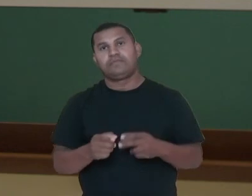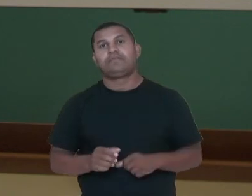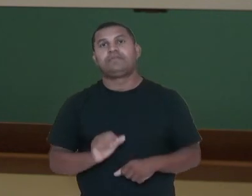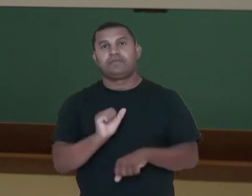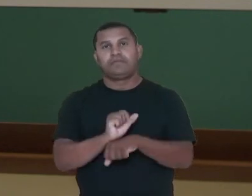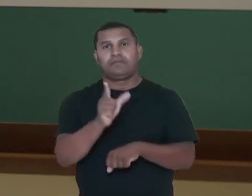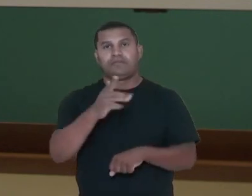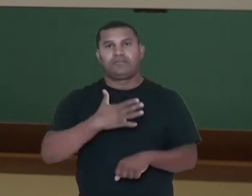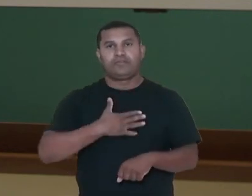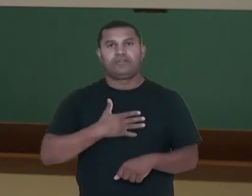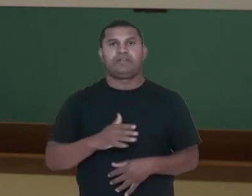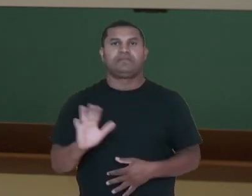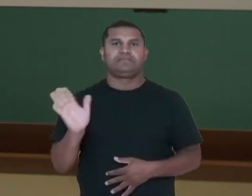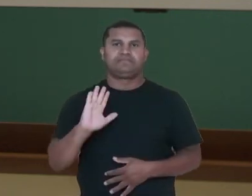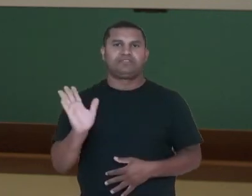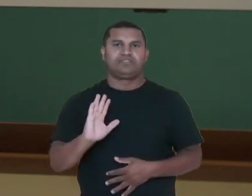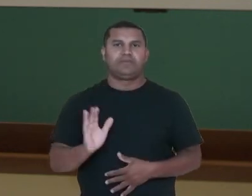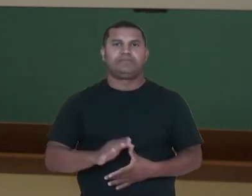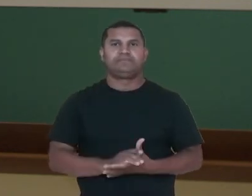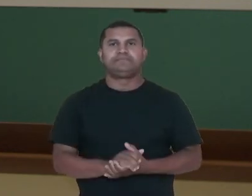vocês tenham gostado. Até breve!